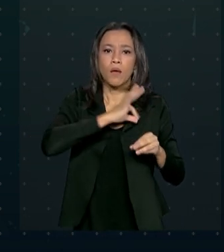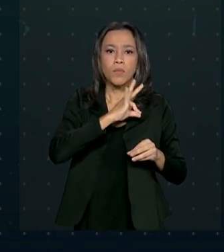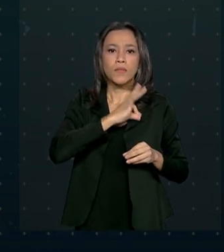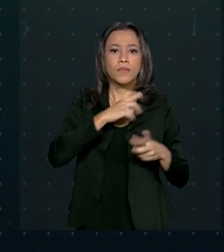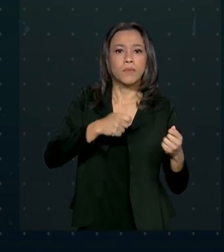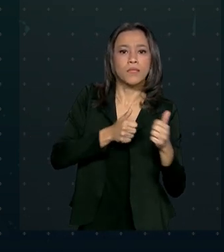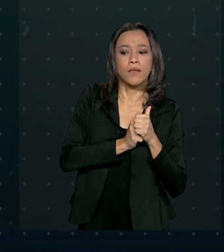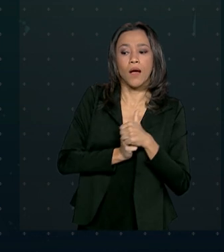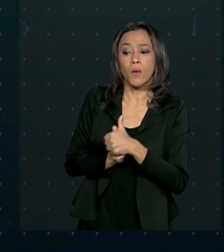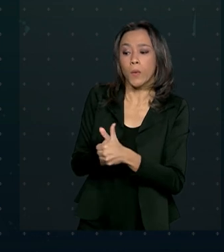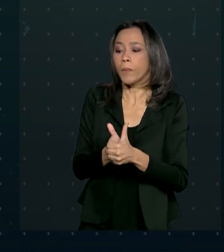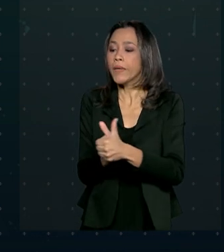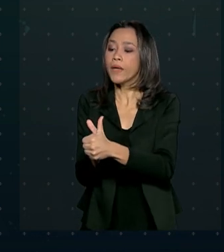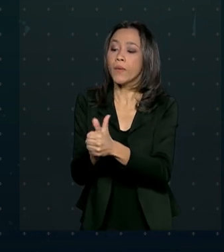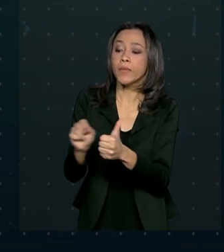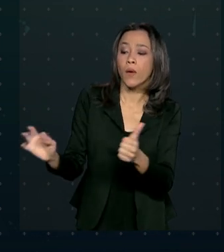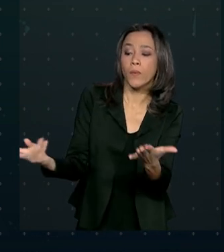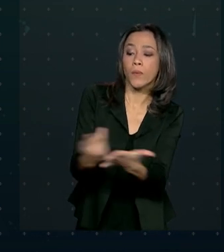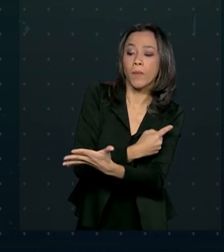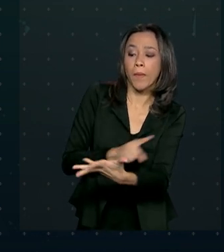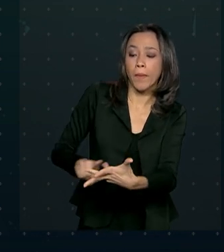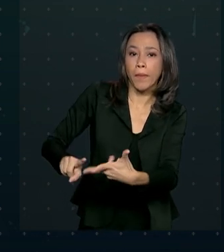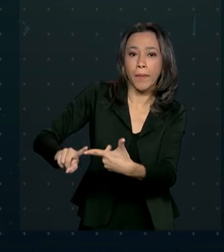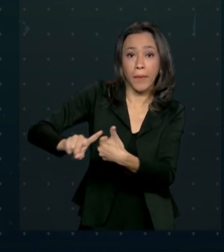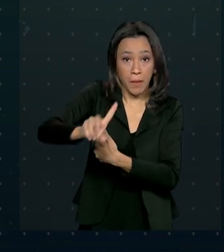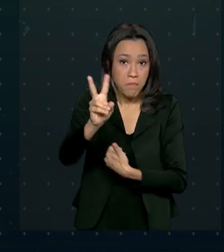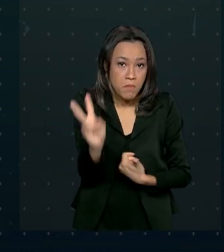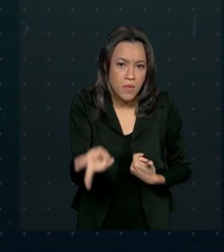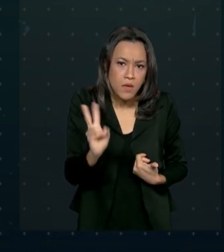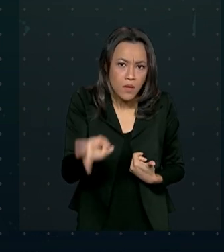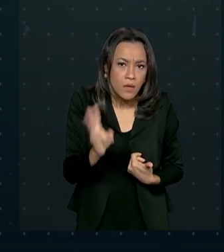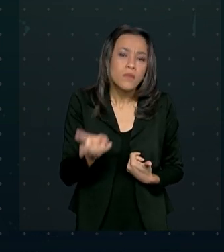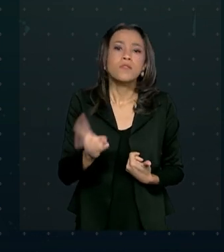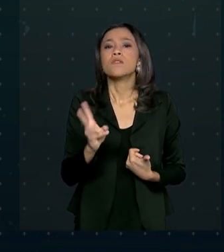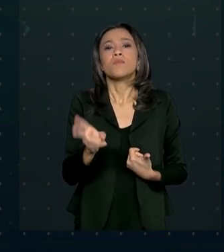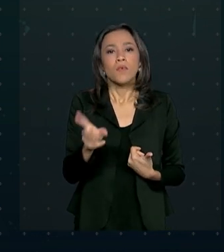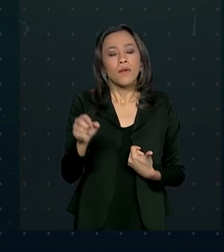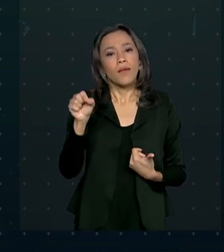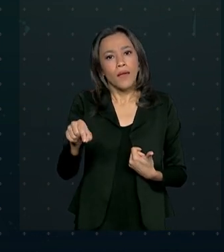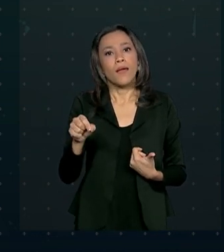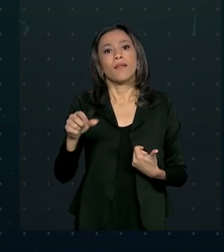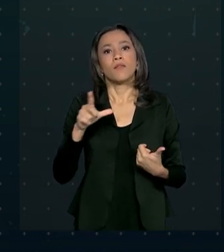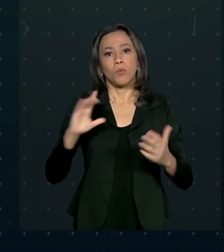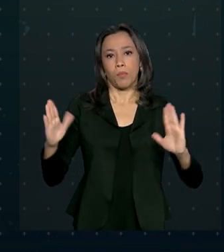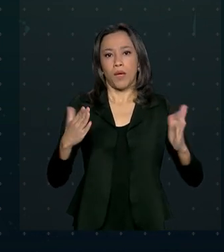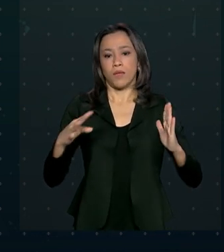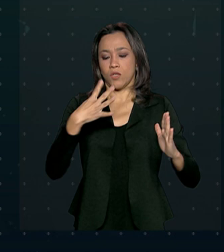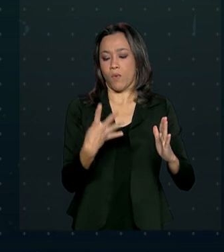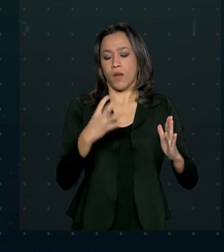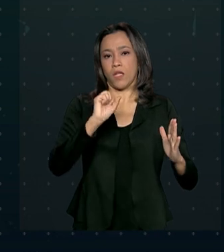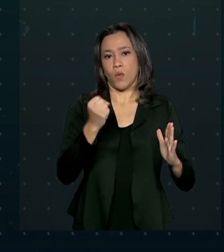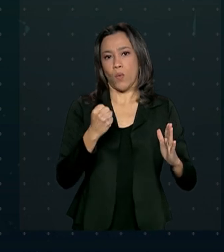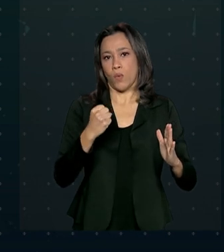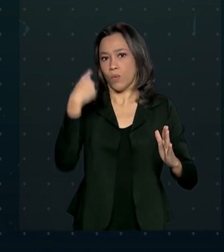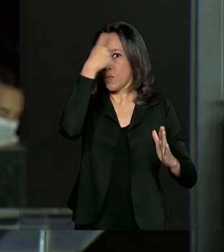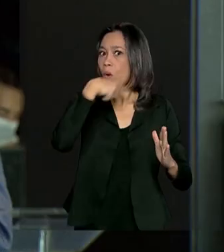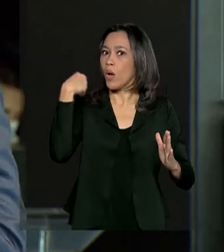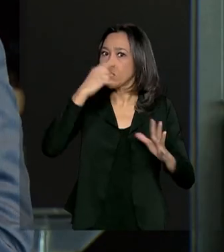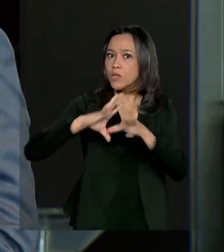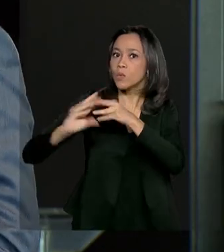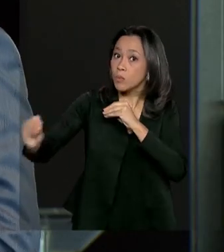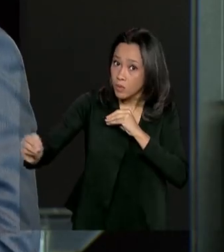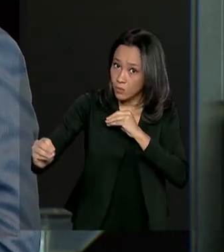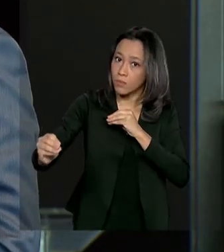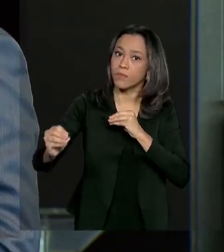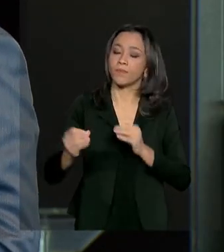acompanhar o andamento do caso, mesmo que o registro seja feito dentro do prazo de 48 horas do desaparecimento. Os